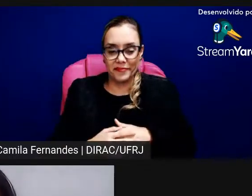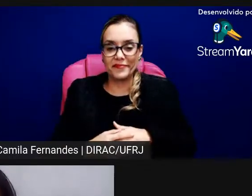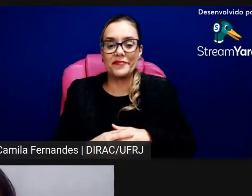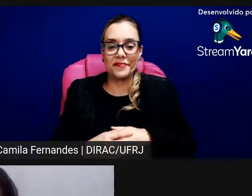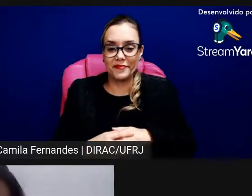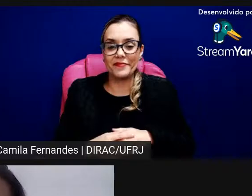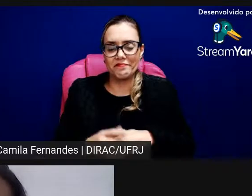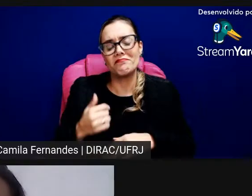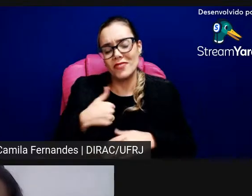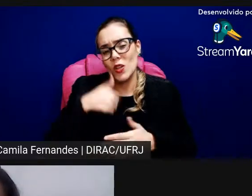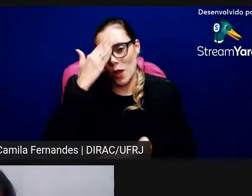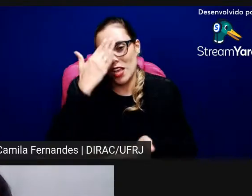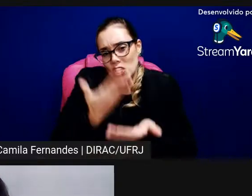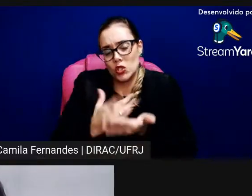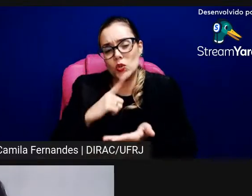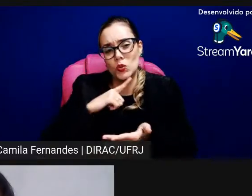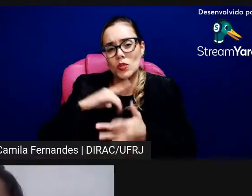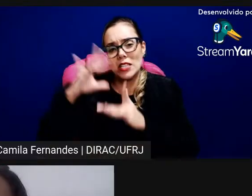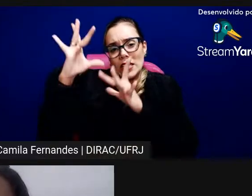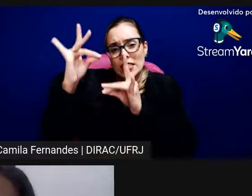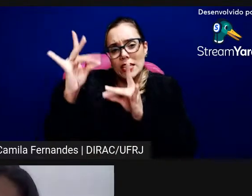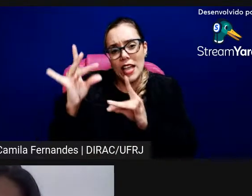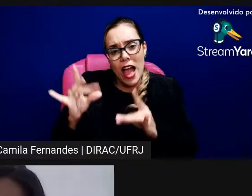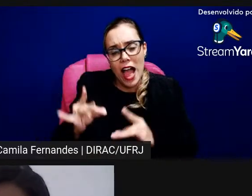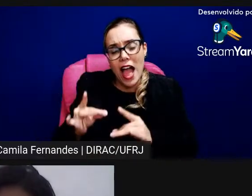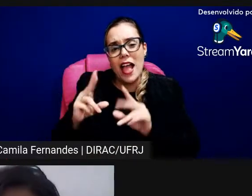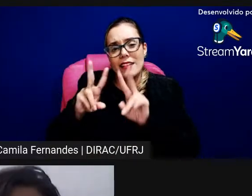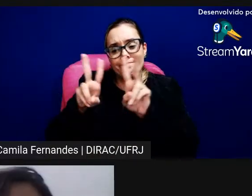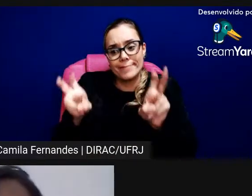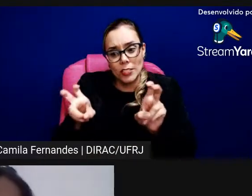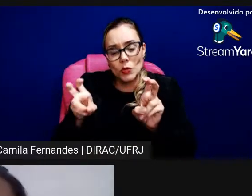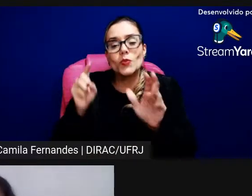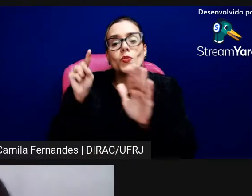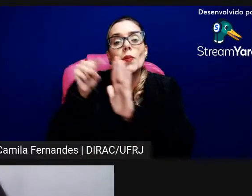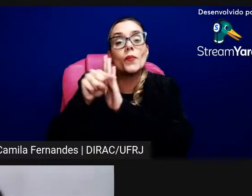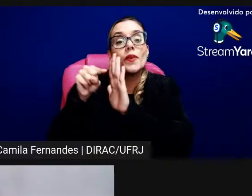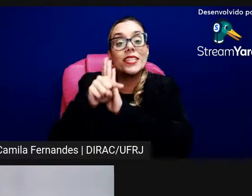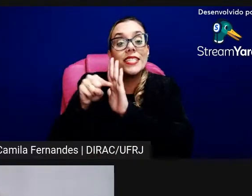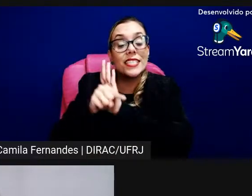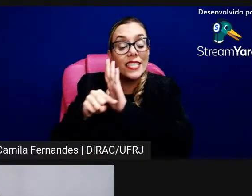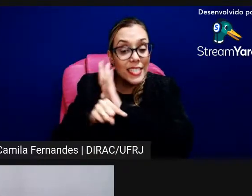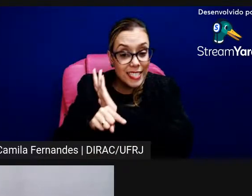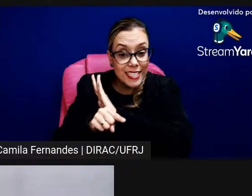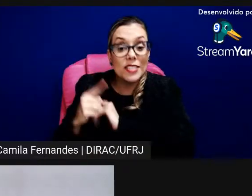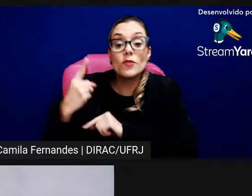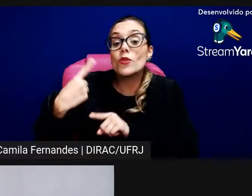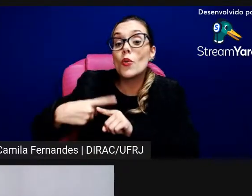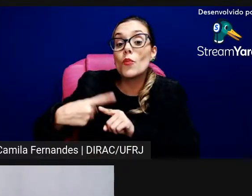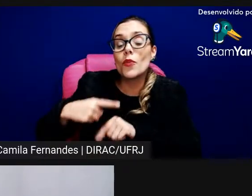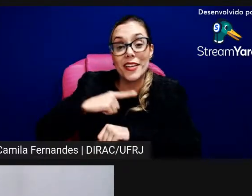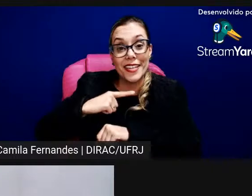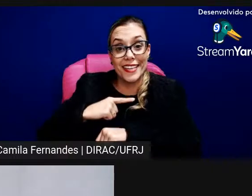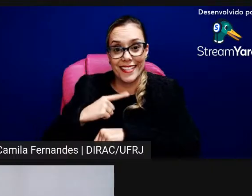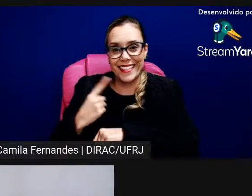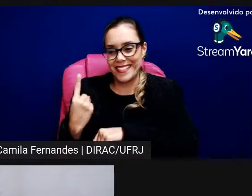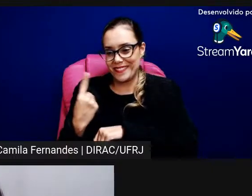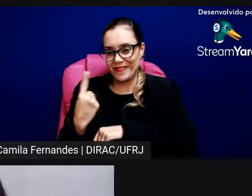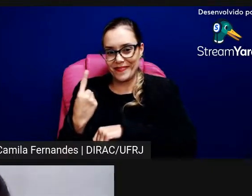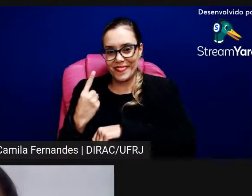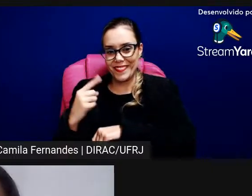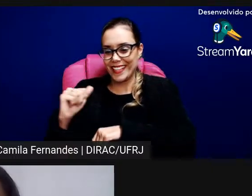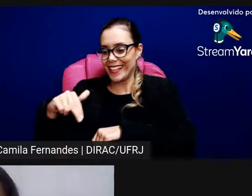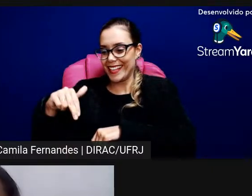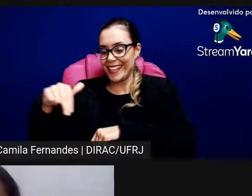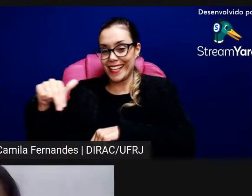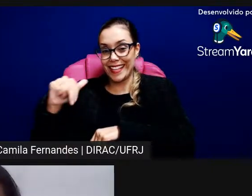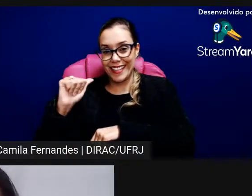temos alguns detalhes em relação às nossas perguntas, por quê? Porque a gente vem com essa primeira fala da Ana e logo depois